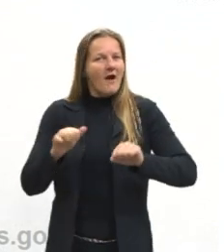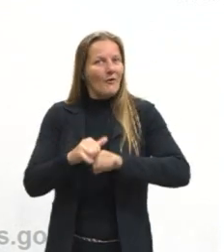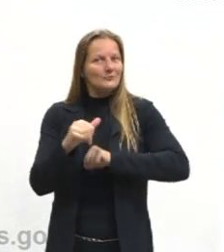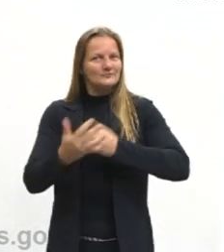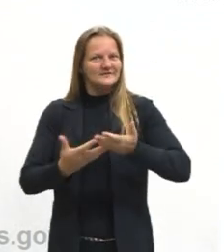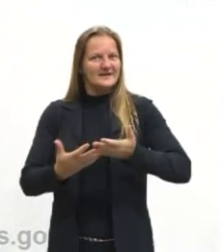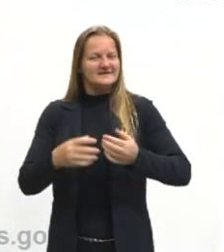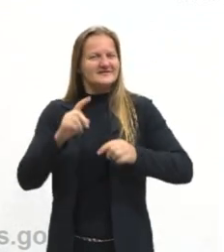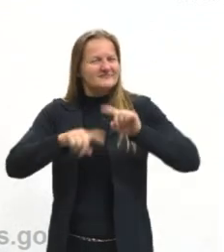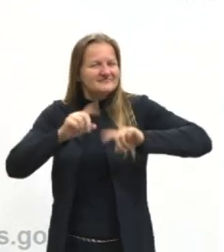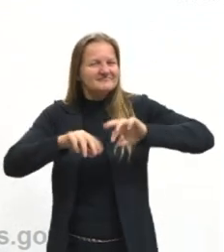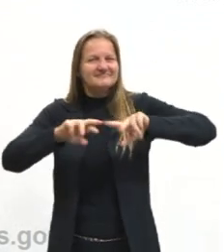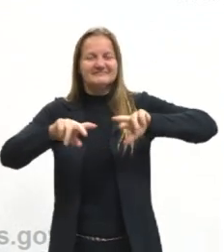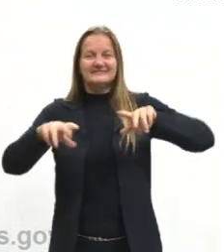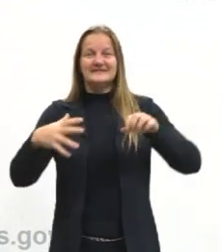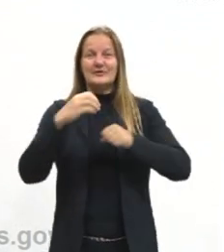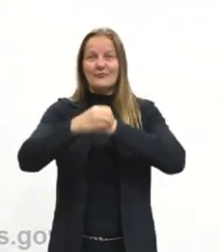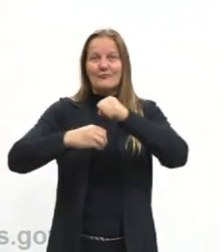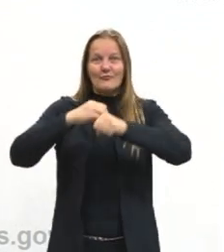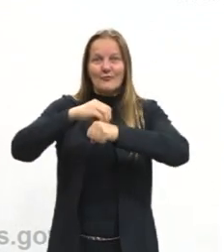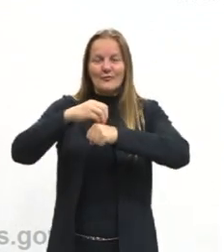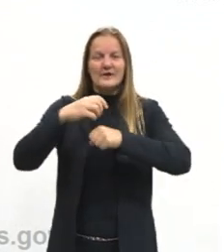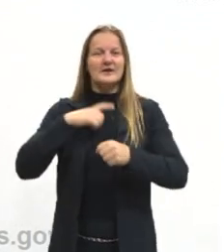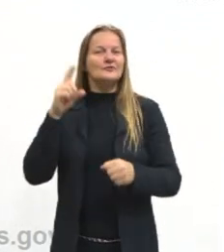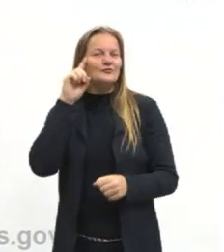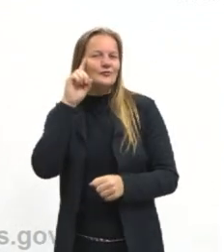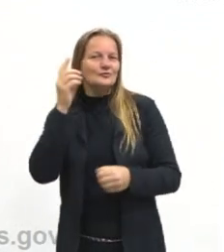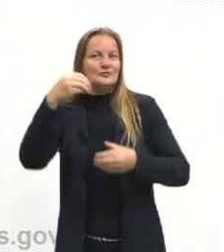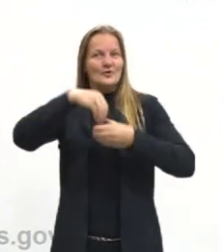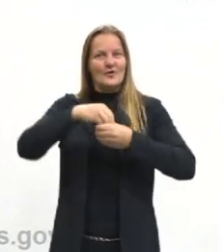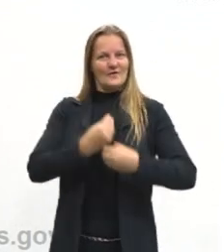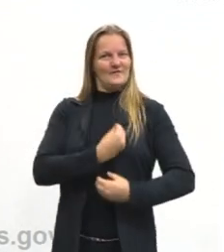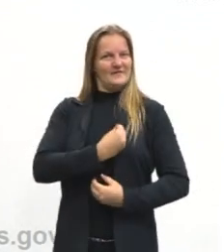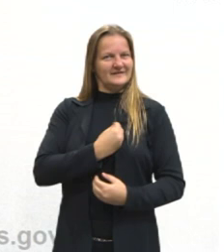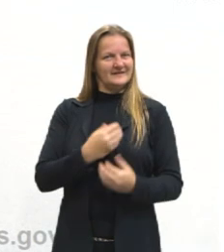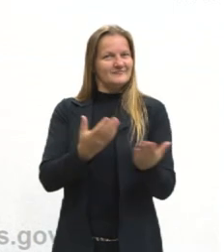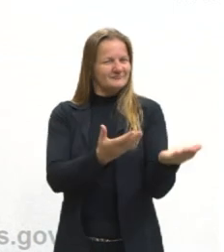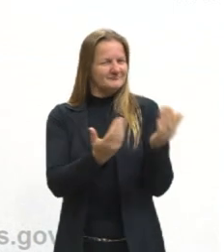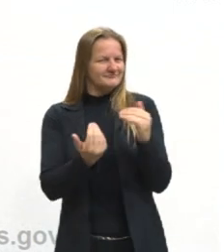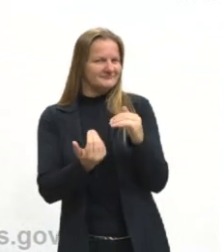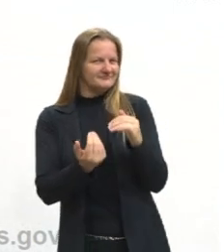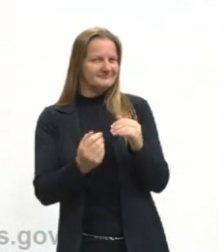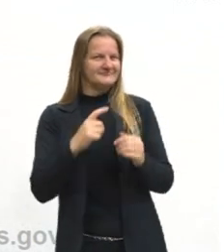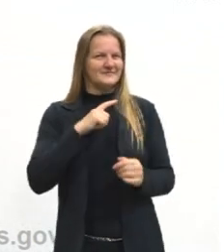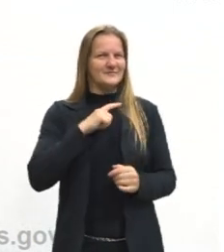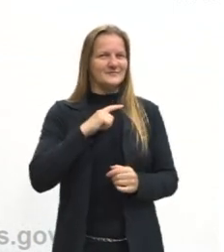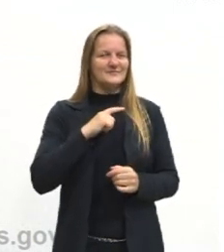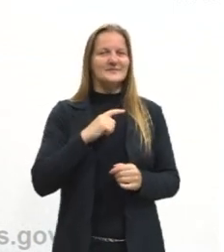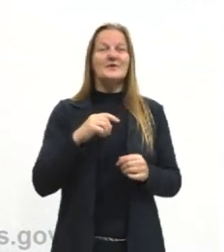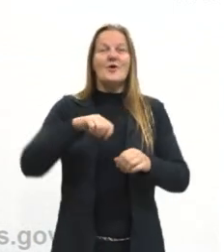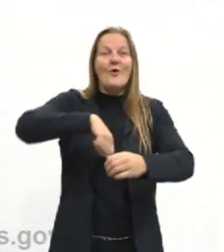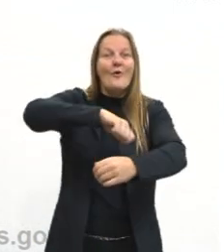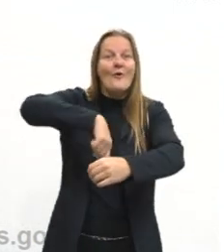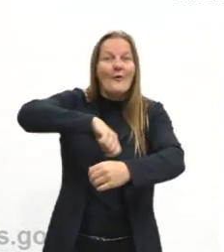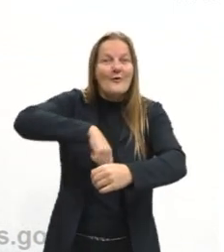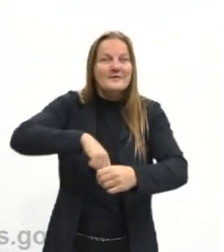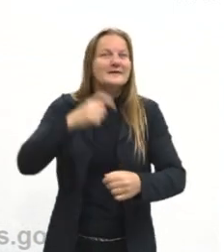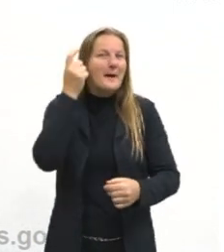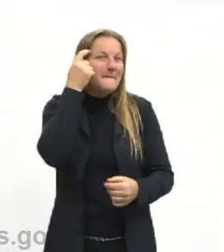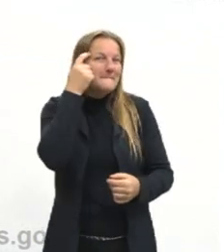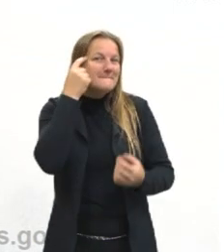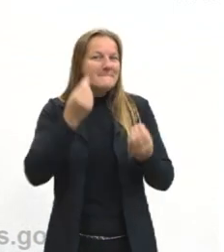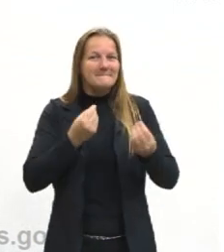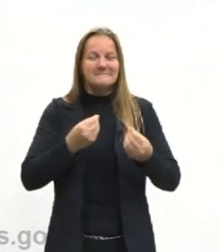forças intermoleculares no nosso dia a dia, vamos trazer um pouquinho da nossa cozinha, tá?